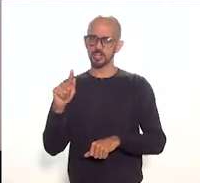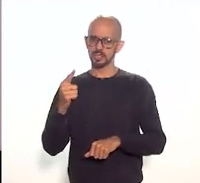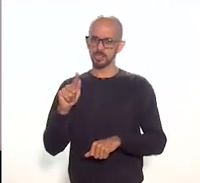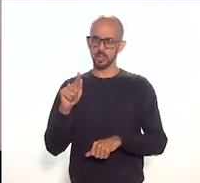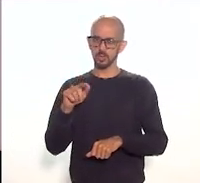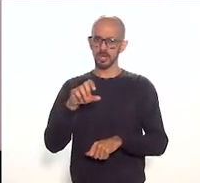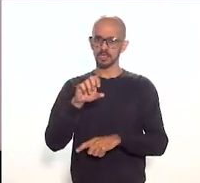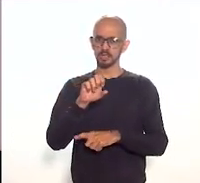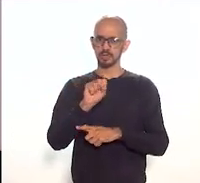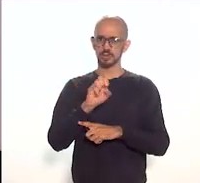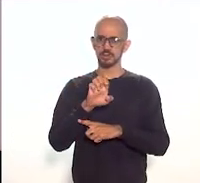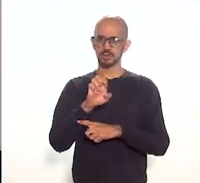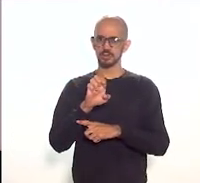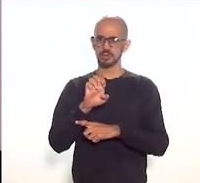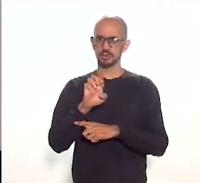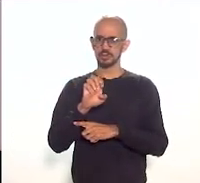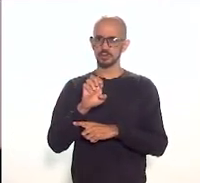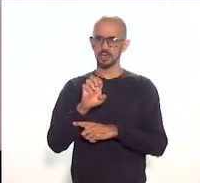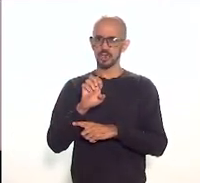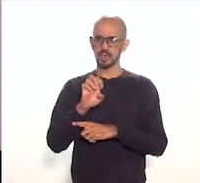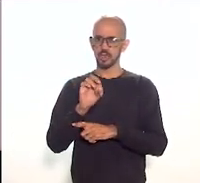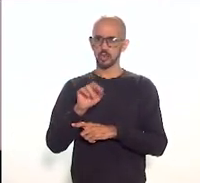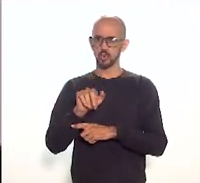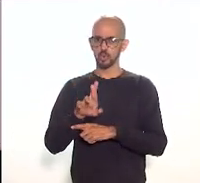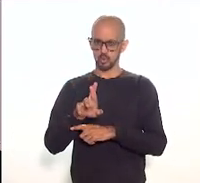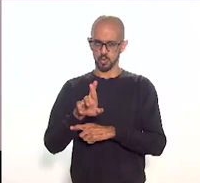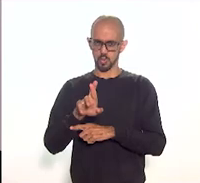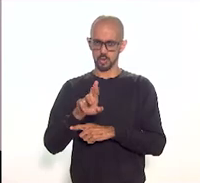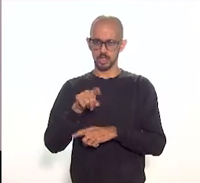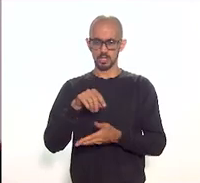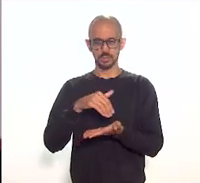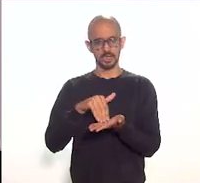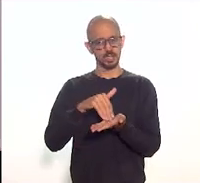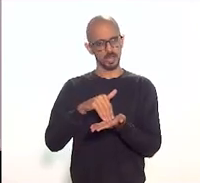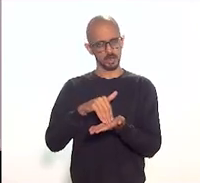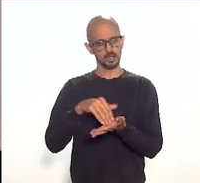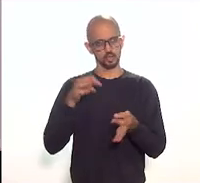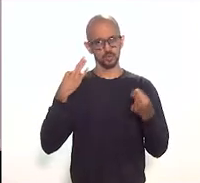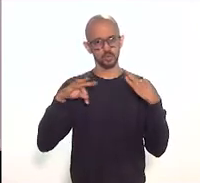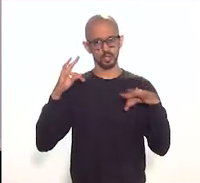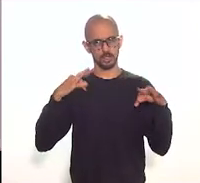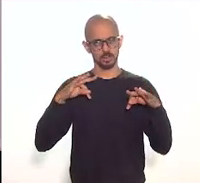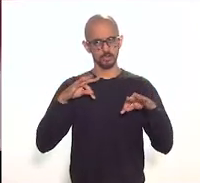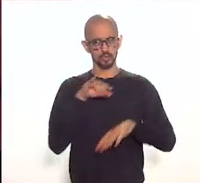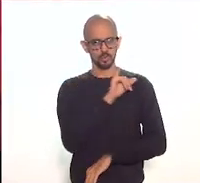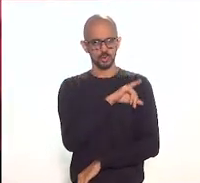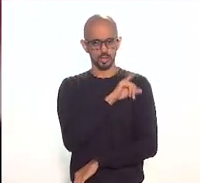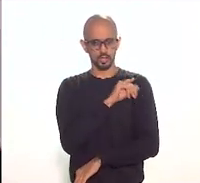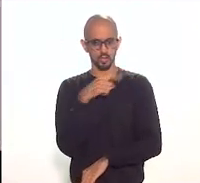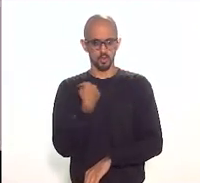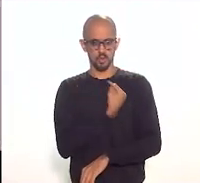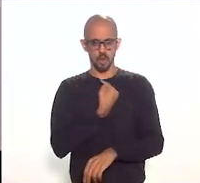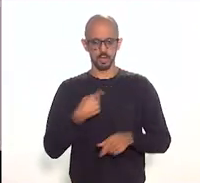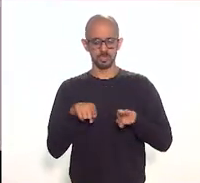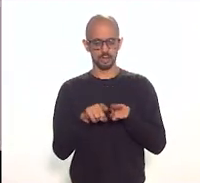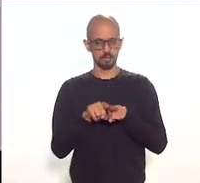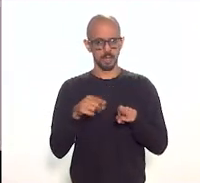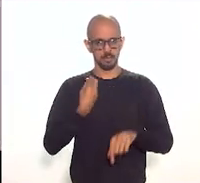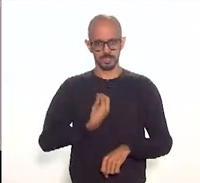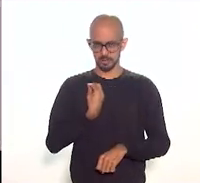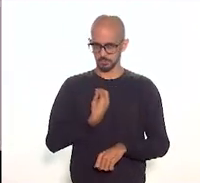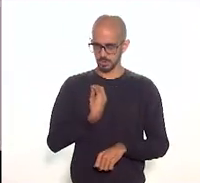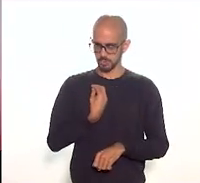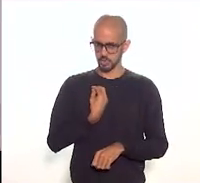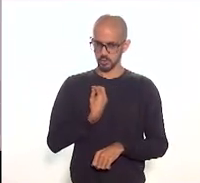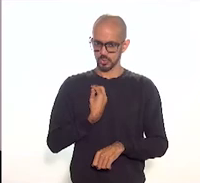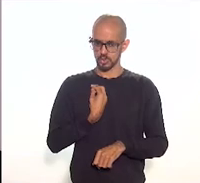CETUR Secretaria de Turismo do Estado do Rio de Janeiro e nós da Liga estamos presentes nessa assandóia também e que de uma